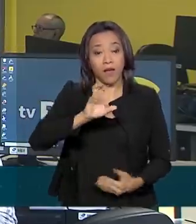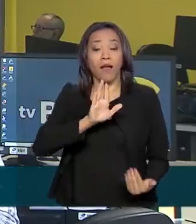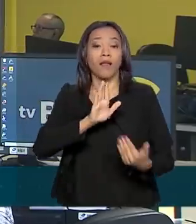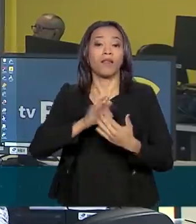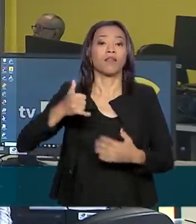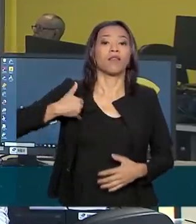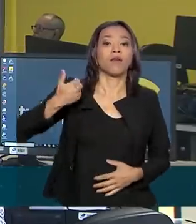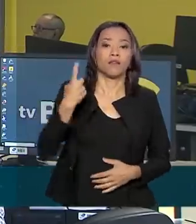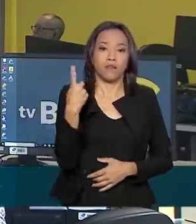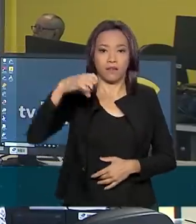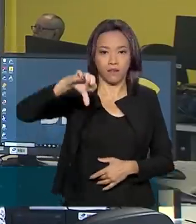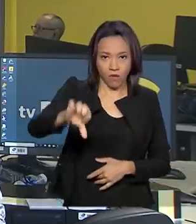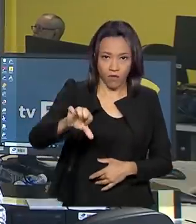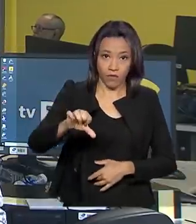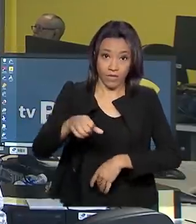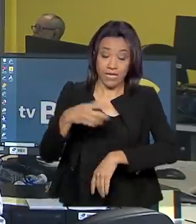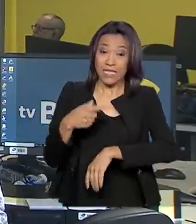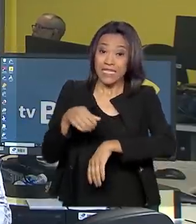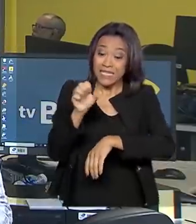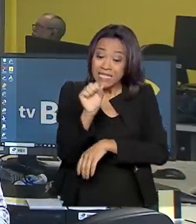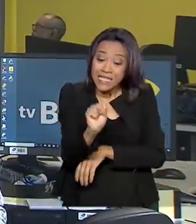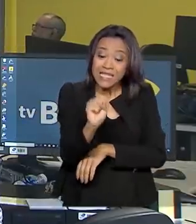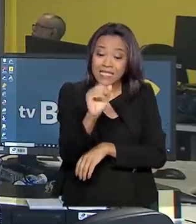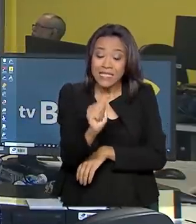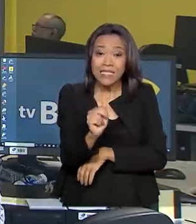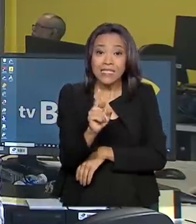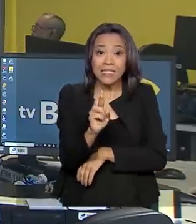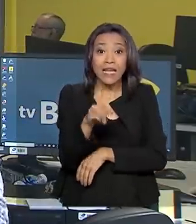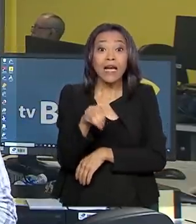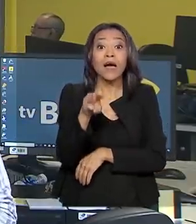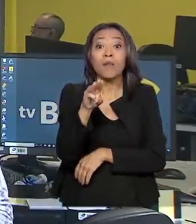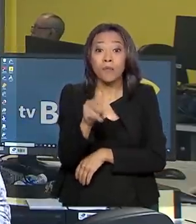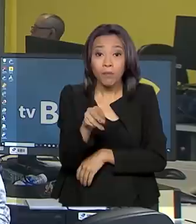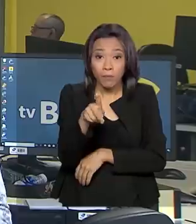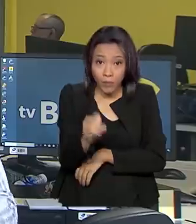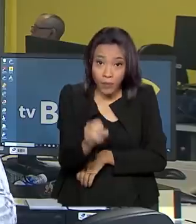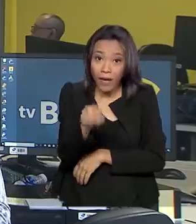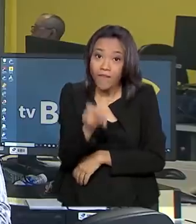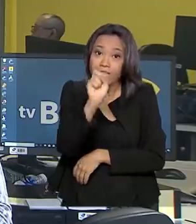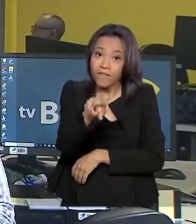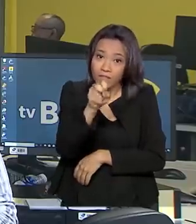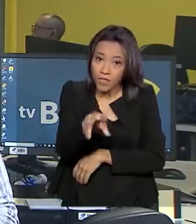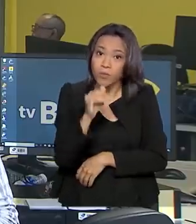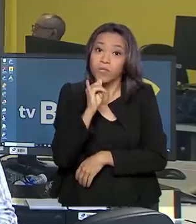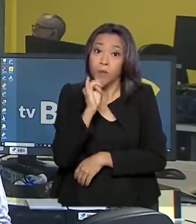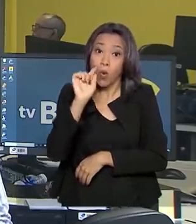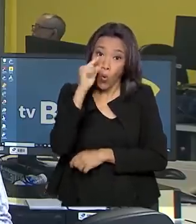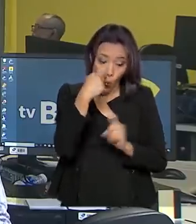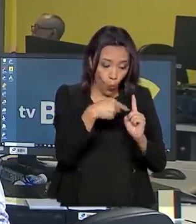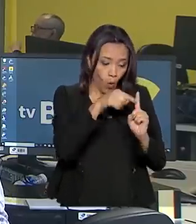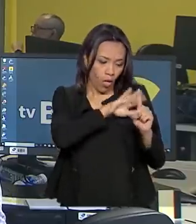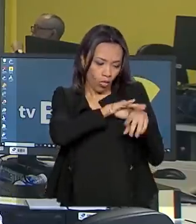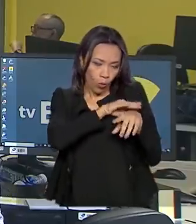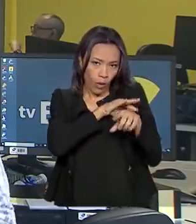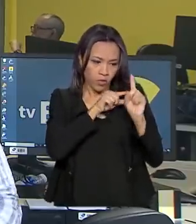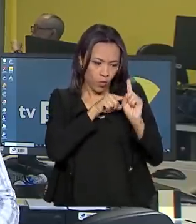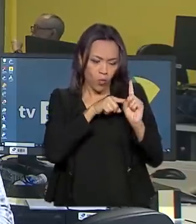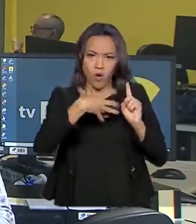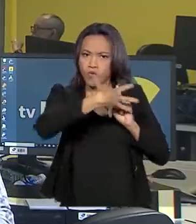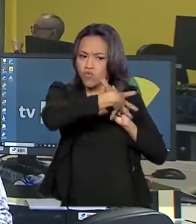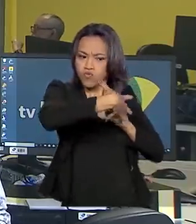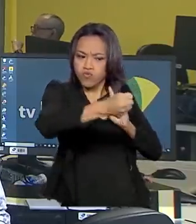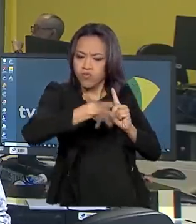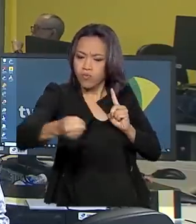anos. Vale dizer que o sarampo é um vírus de alta transmissibilidade. Só para se ter uma ideia, uma pessoa com a doença pode contaminar outros